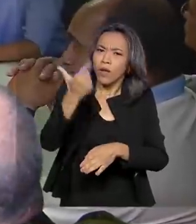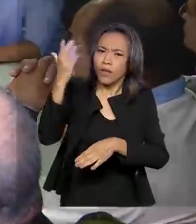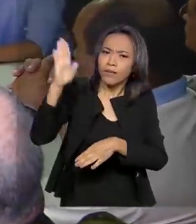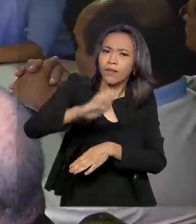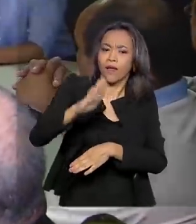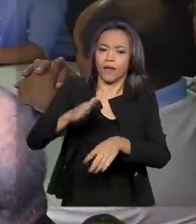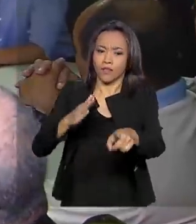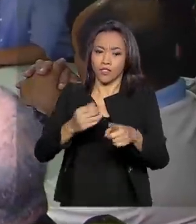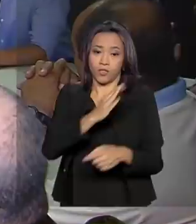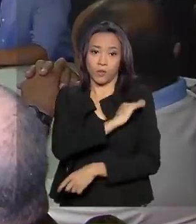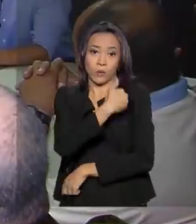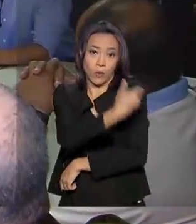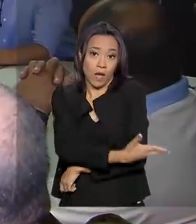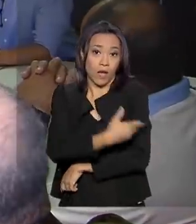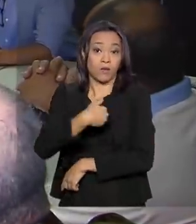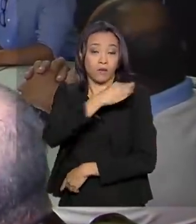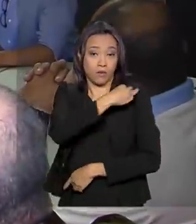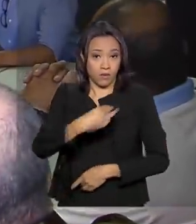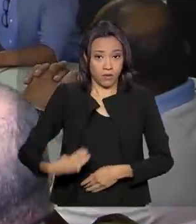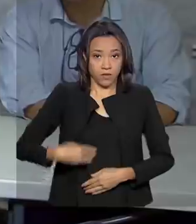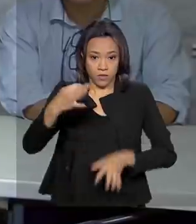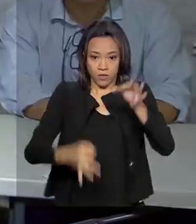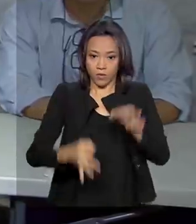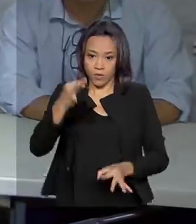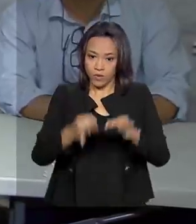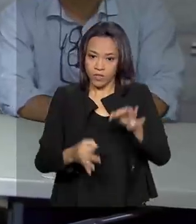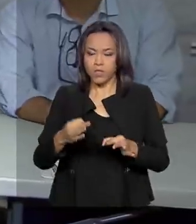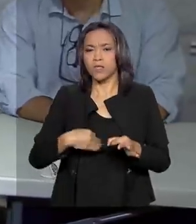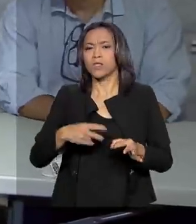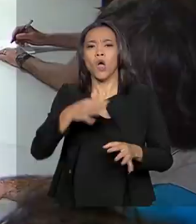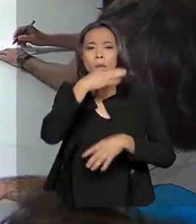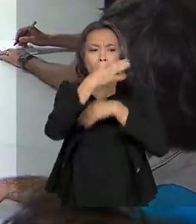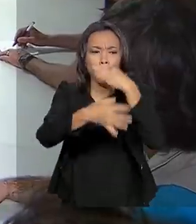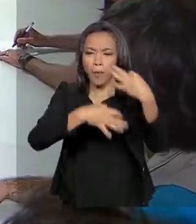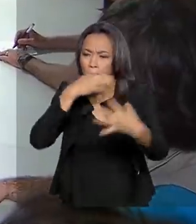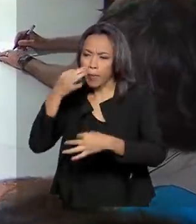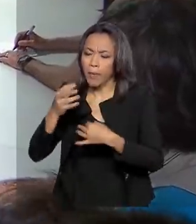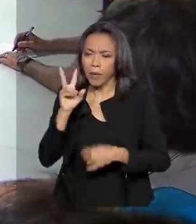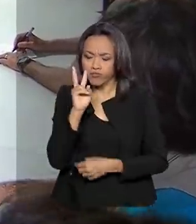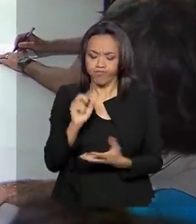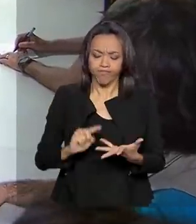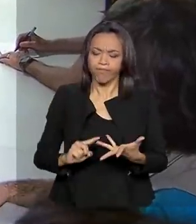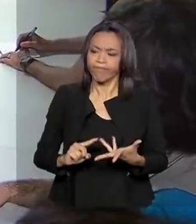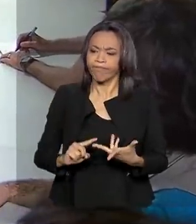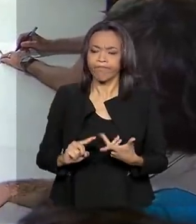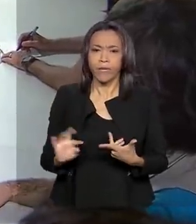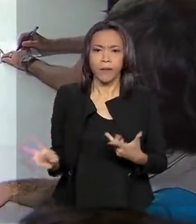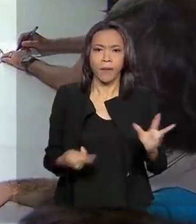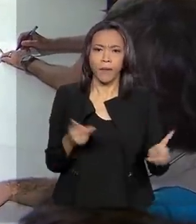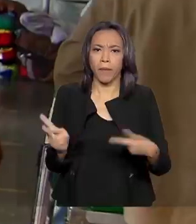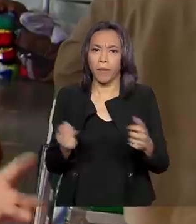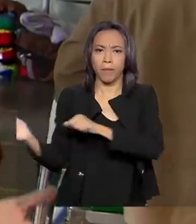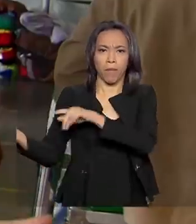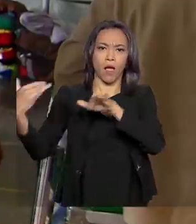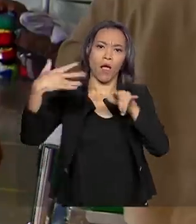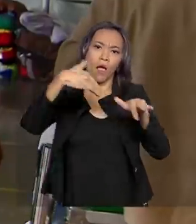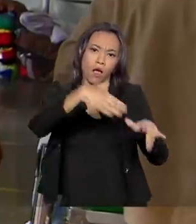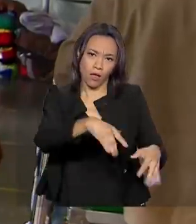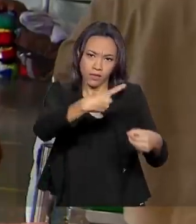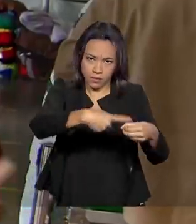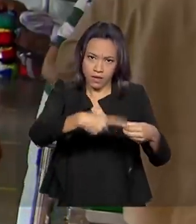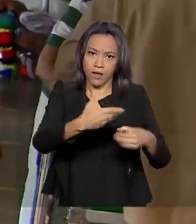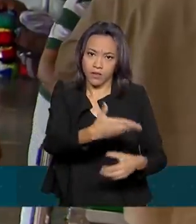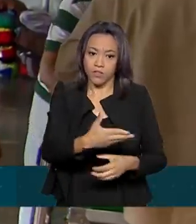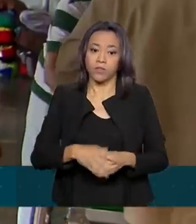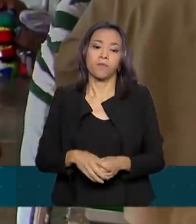Ao lado do ministro da Justiça, Sérgio Moro, ouviu autoridades e representantes locais sobre os impactos do fluxo migratório. Todos os dias,